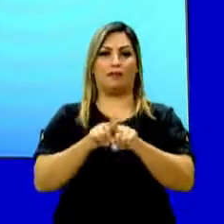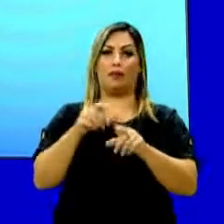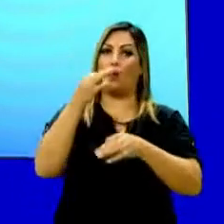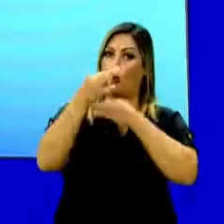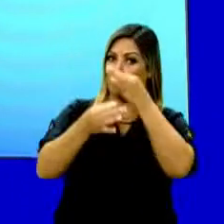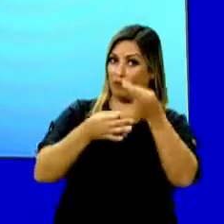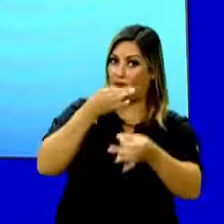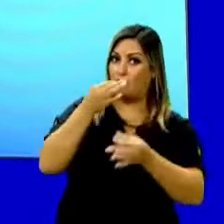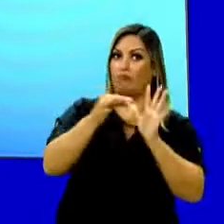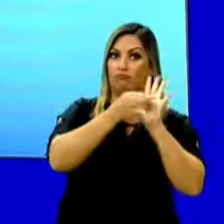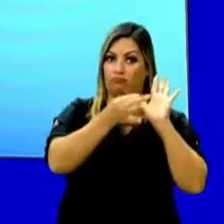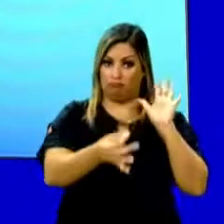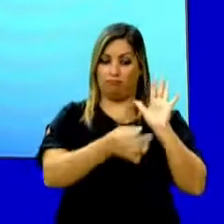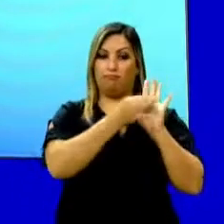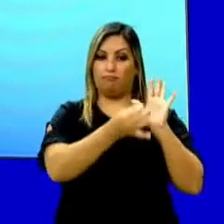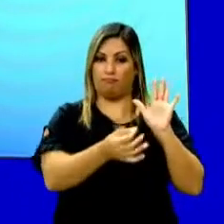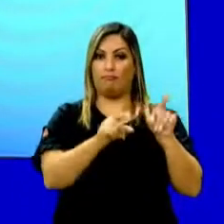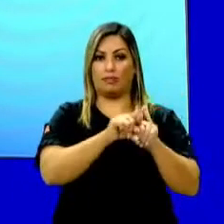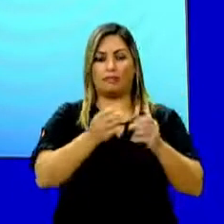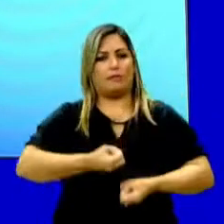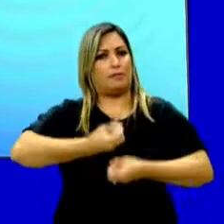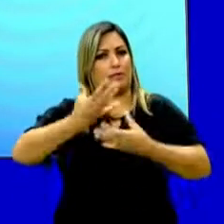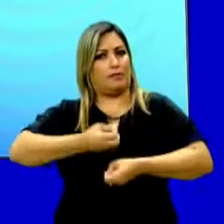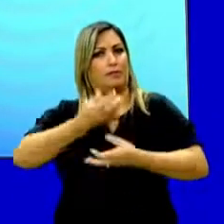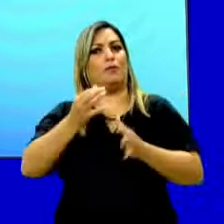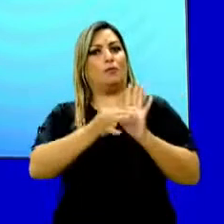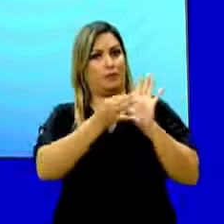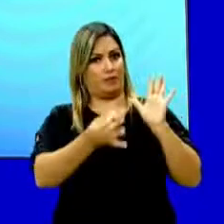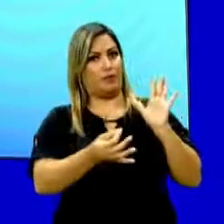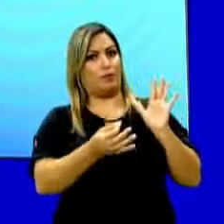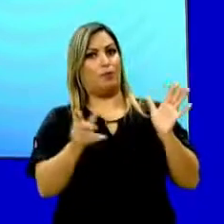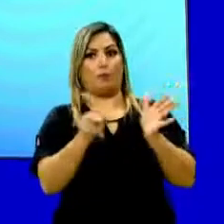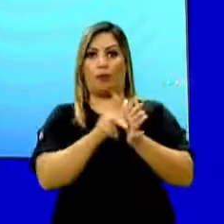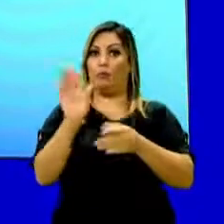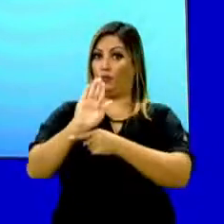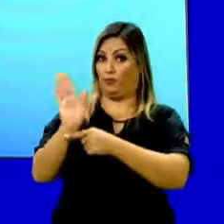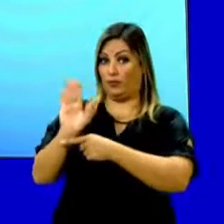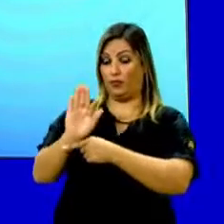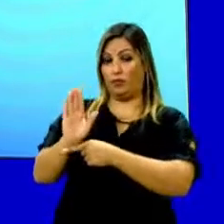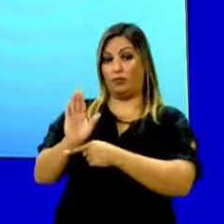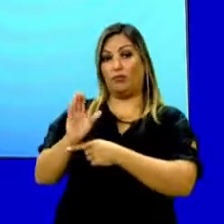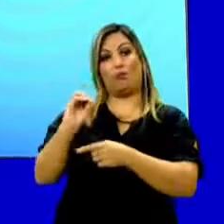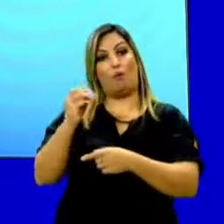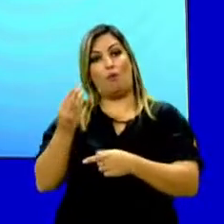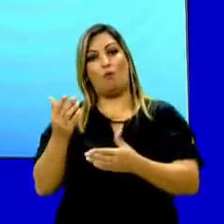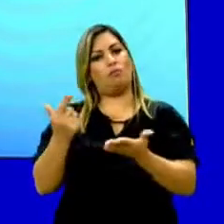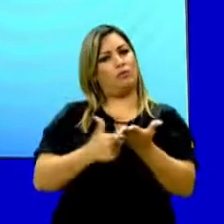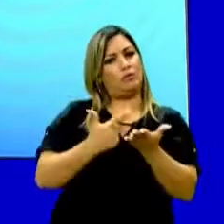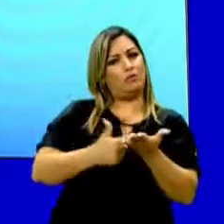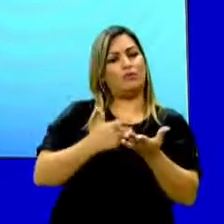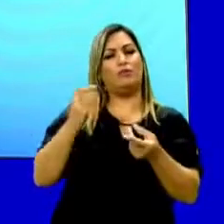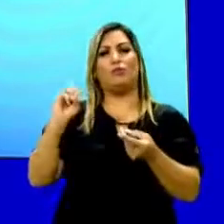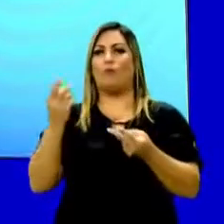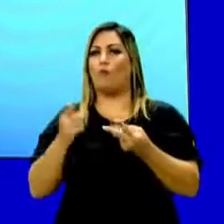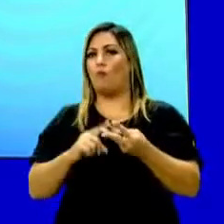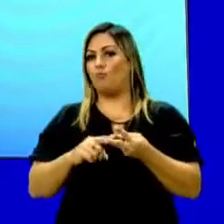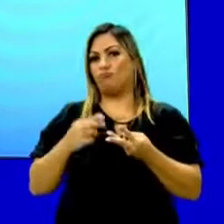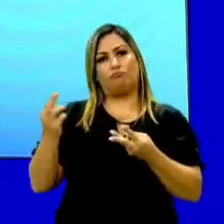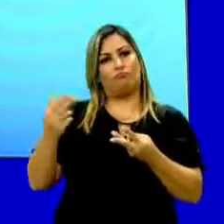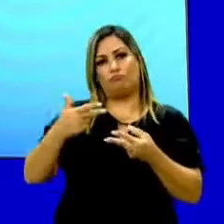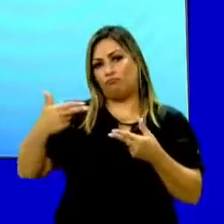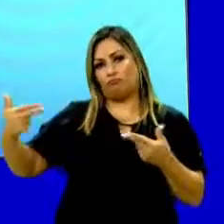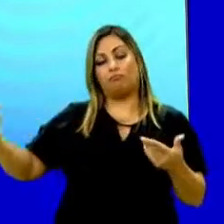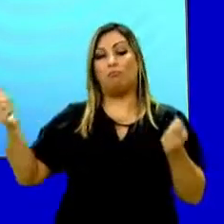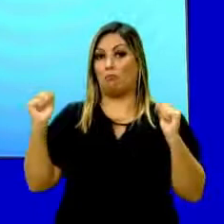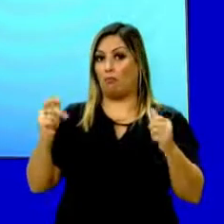opinativo. Por quê? Ele vai expressar uma opinião sobre esse filme, sobre uma determinada obra. E isso pode